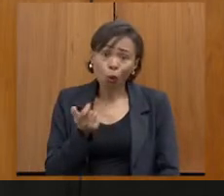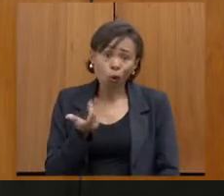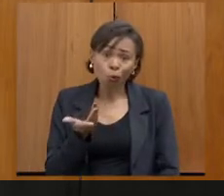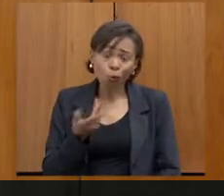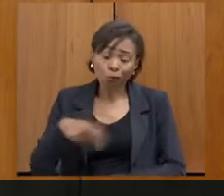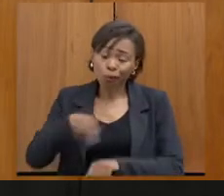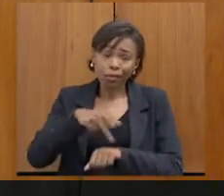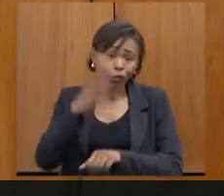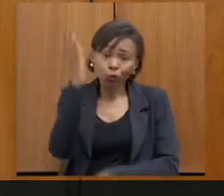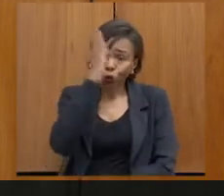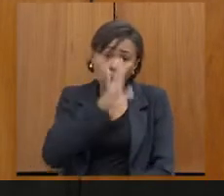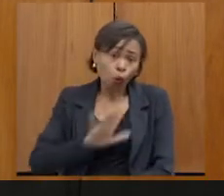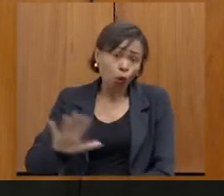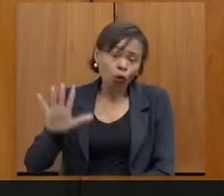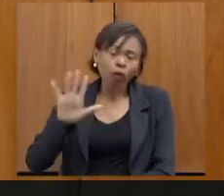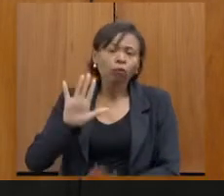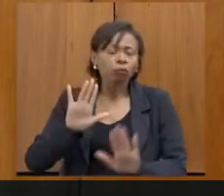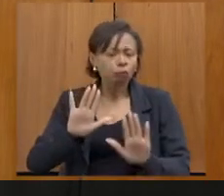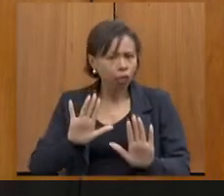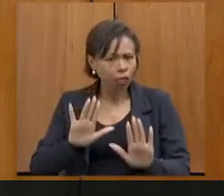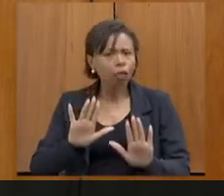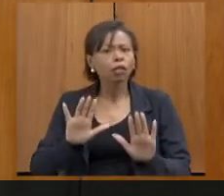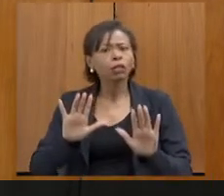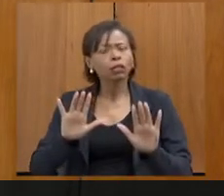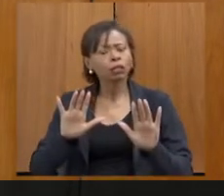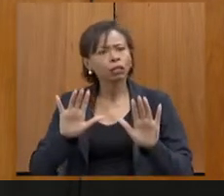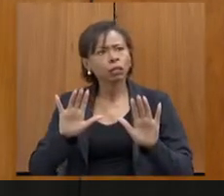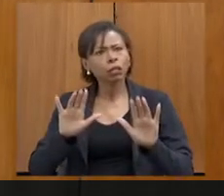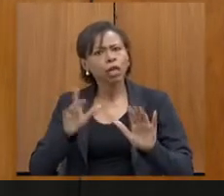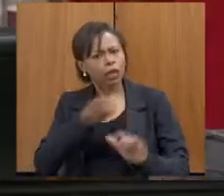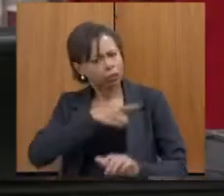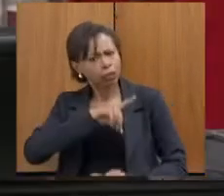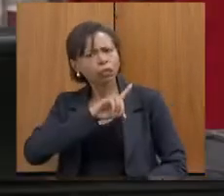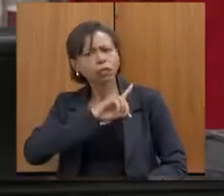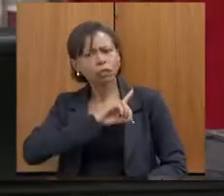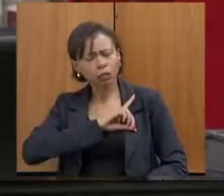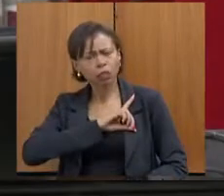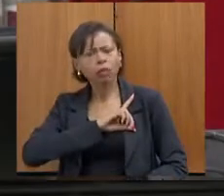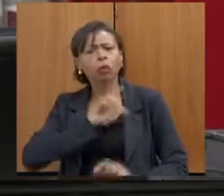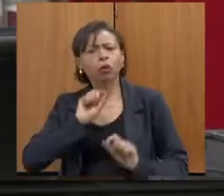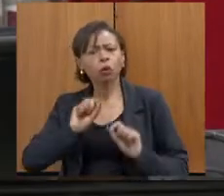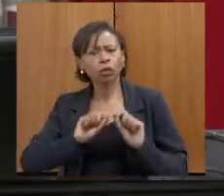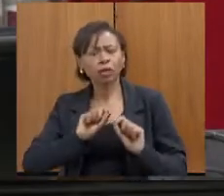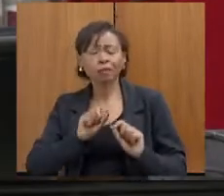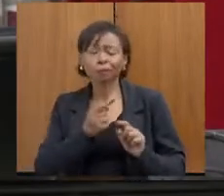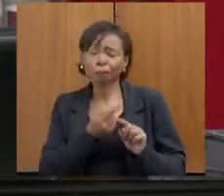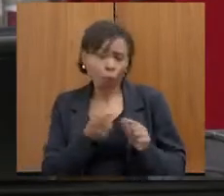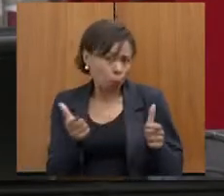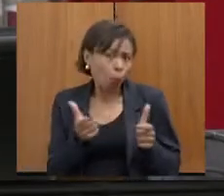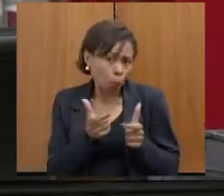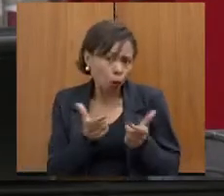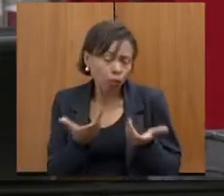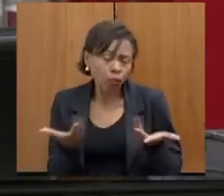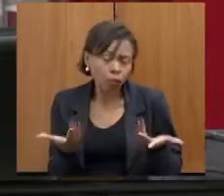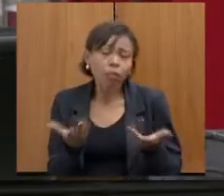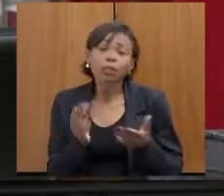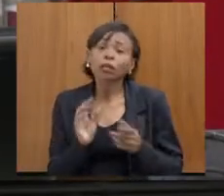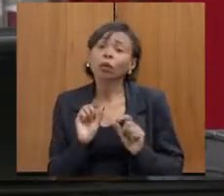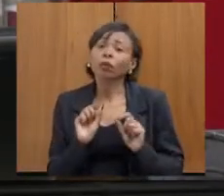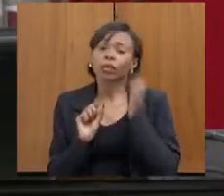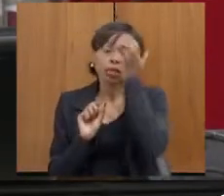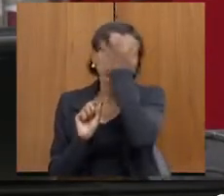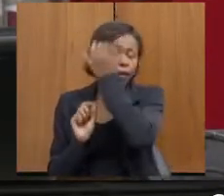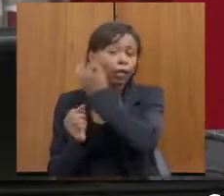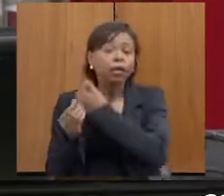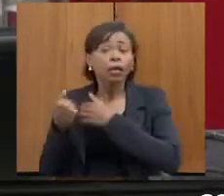Mas por que não prover todas essas delegacias, já que inclusive é um número baixo, com pelo menos um